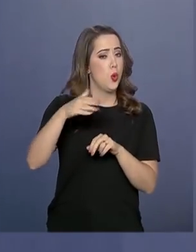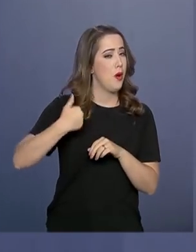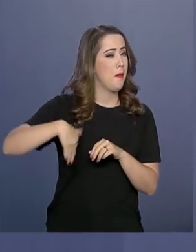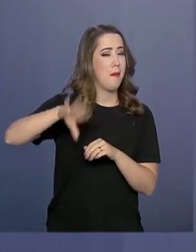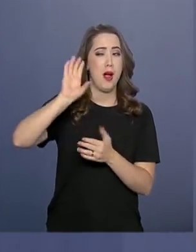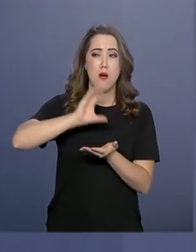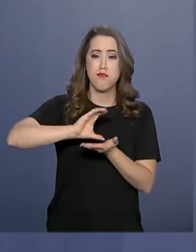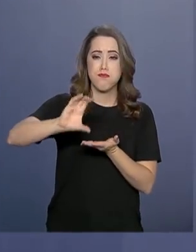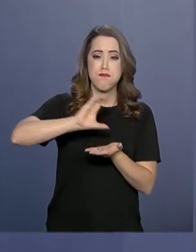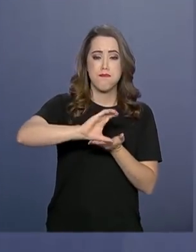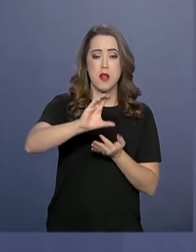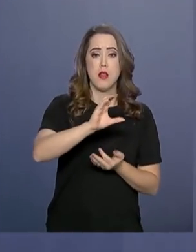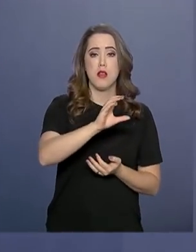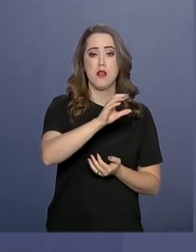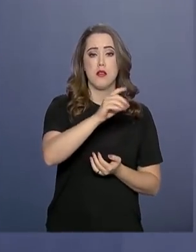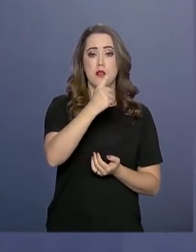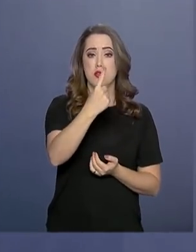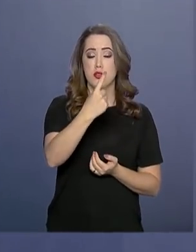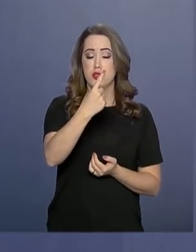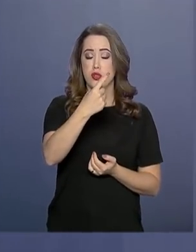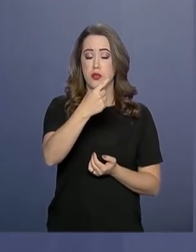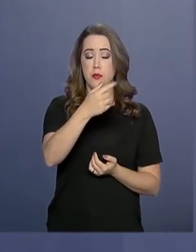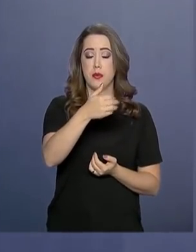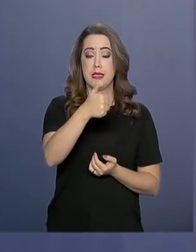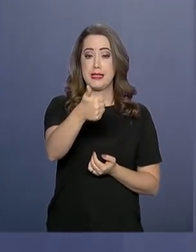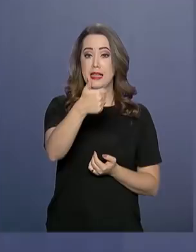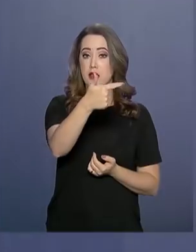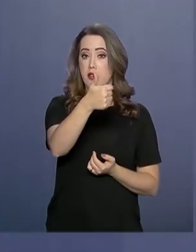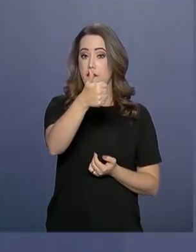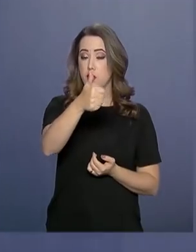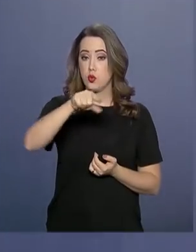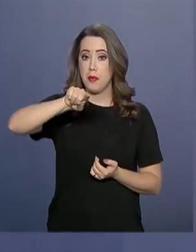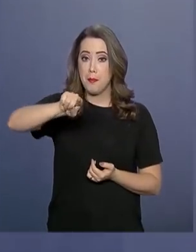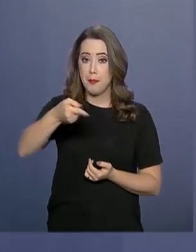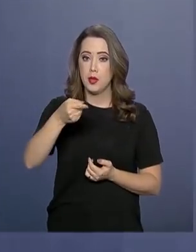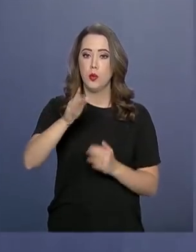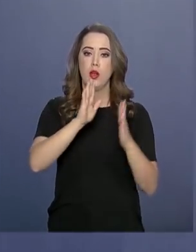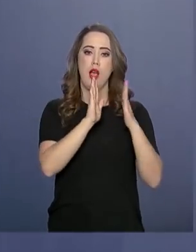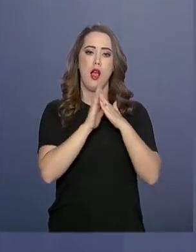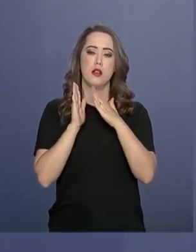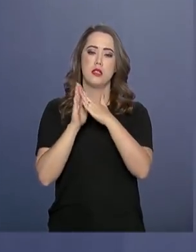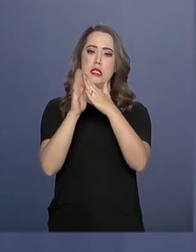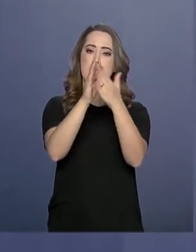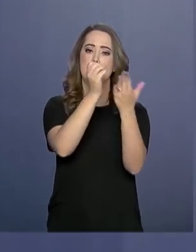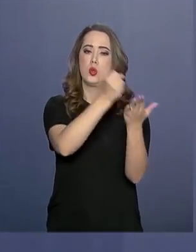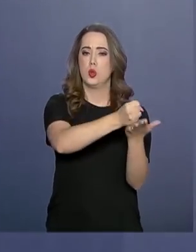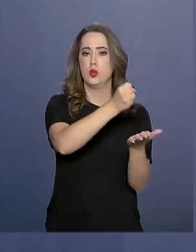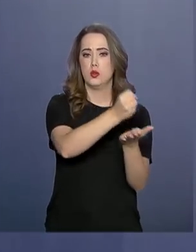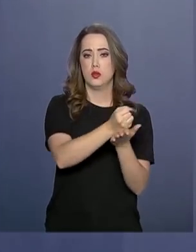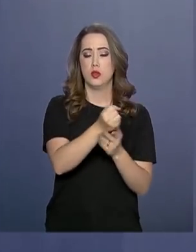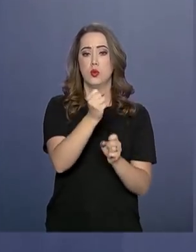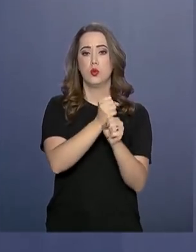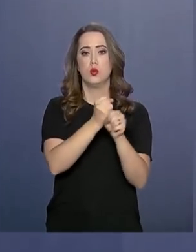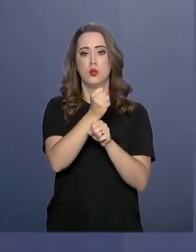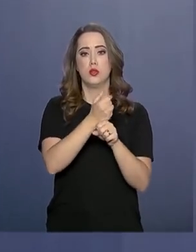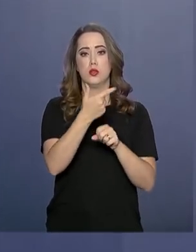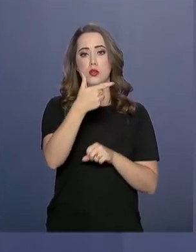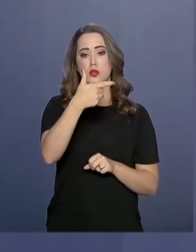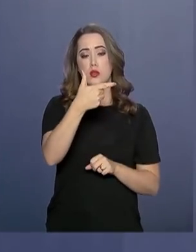mais de 121.472 unidades contratadas em 2019.